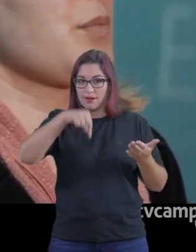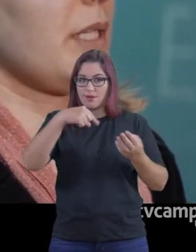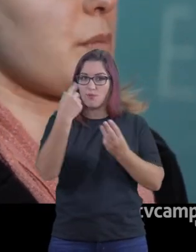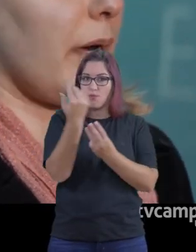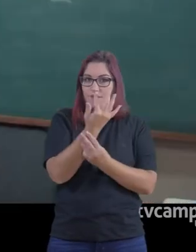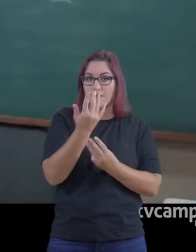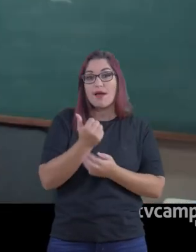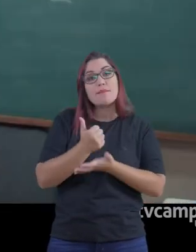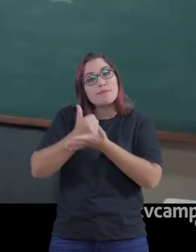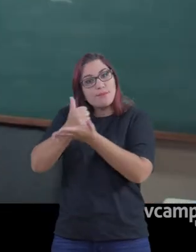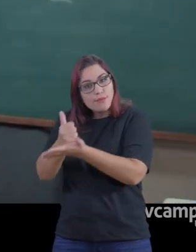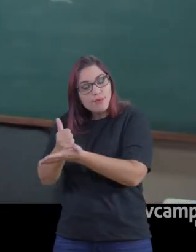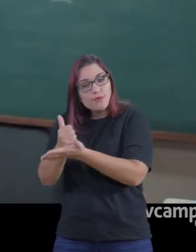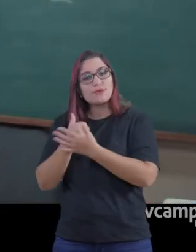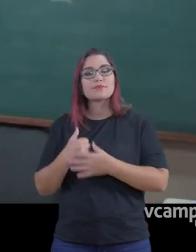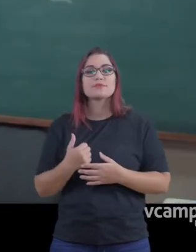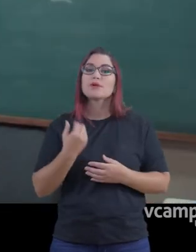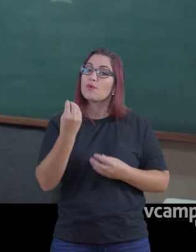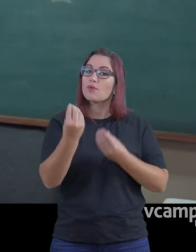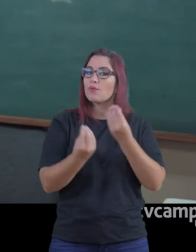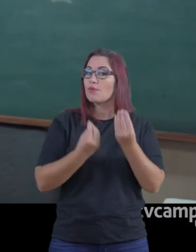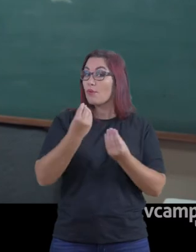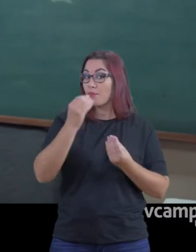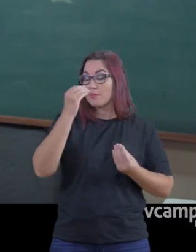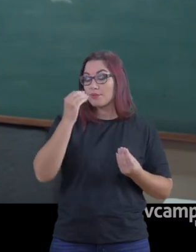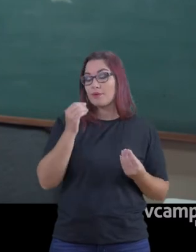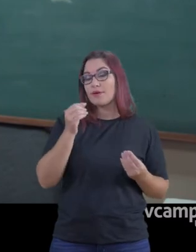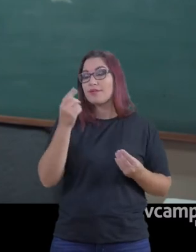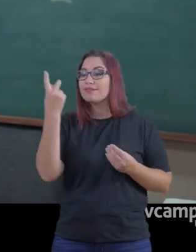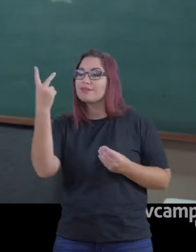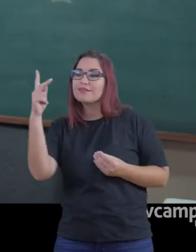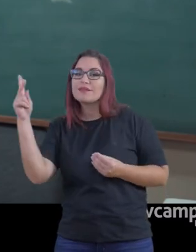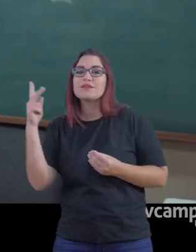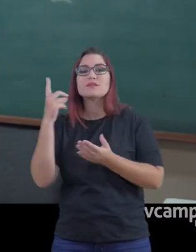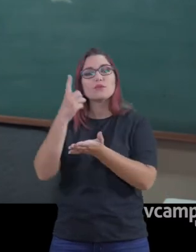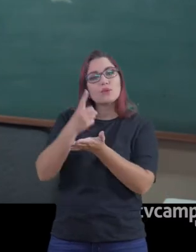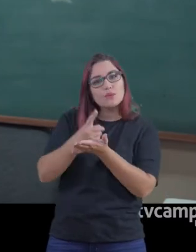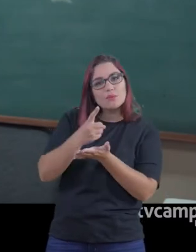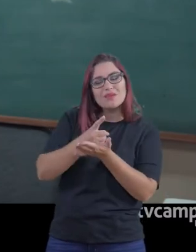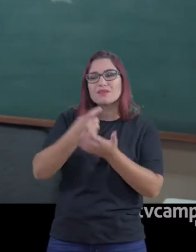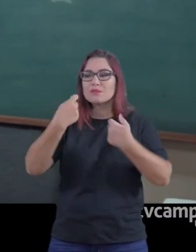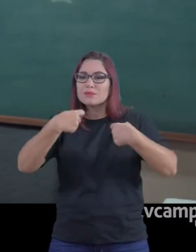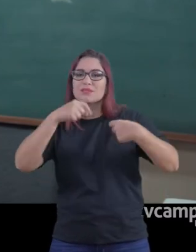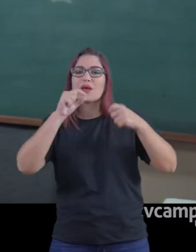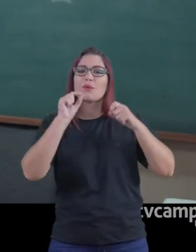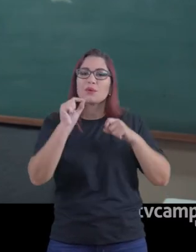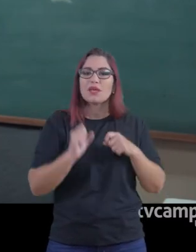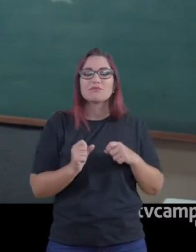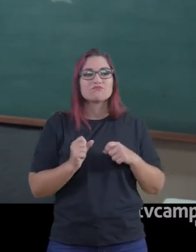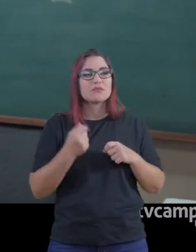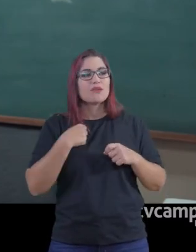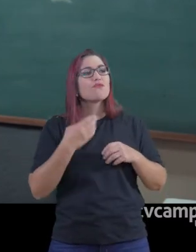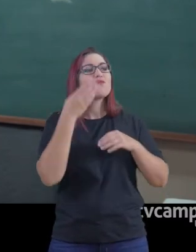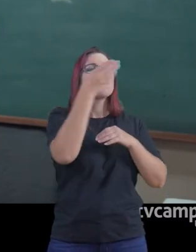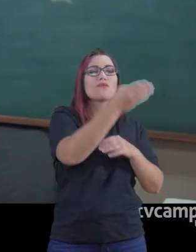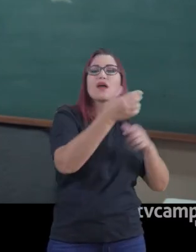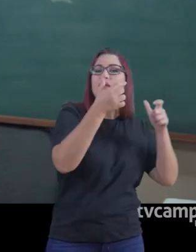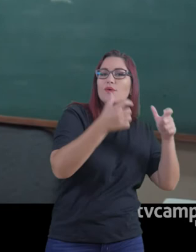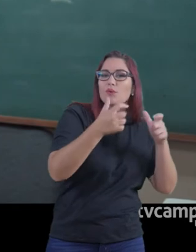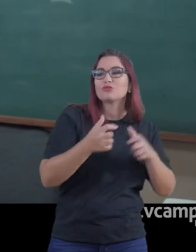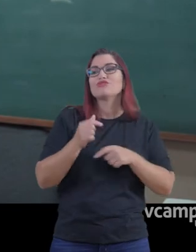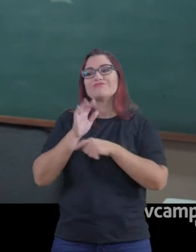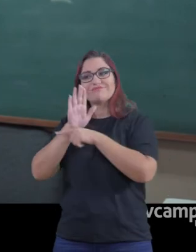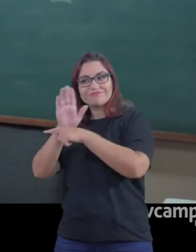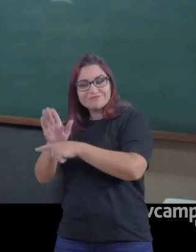inicialmente, principal, é justamente trazer esse apoio. Onde que esse imigrante vai buscar? Que lugar que ele vai buscar entender